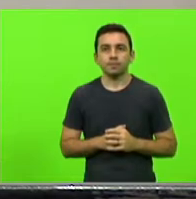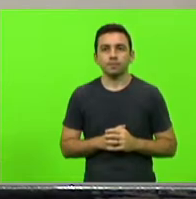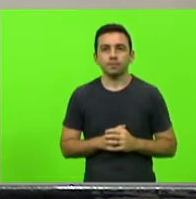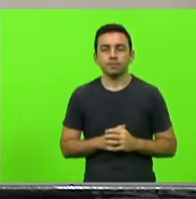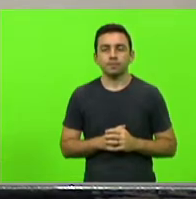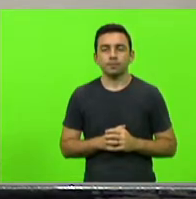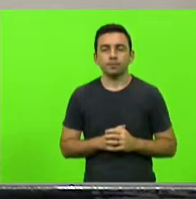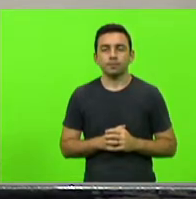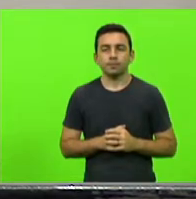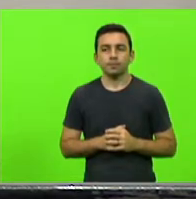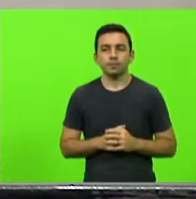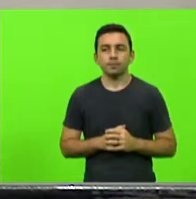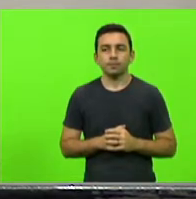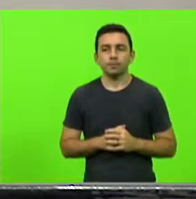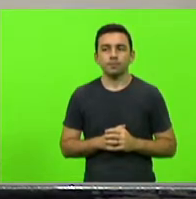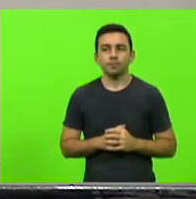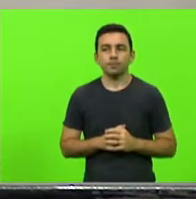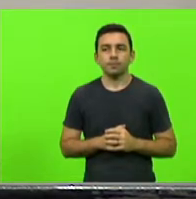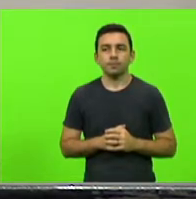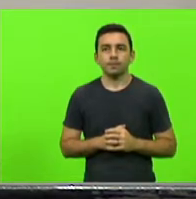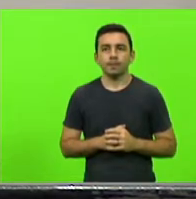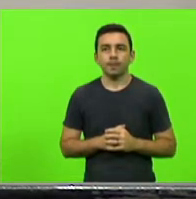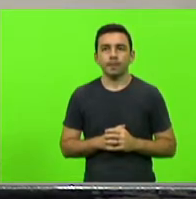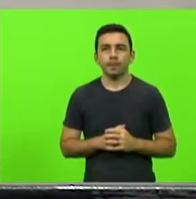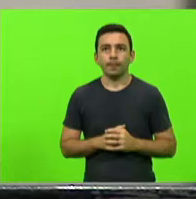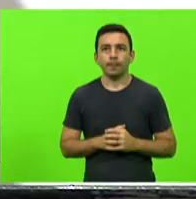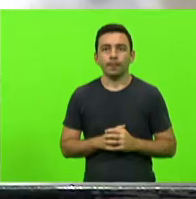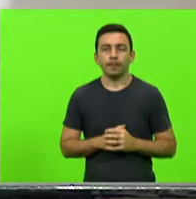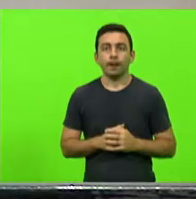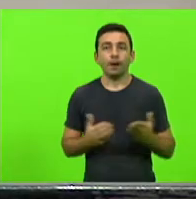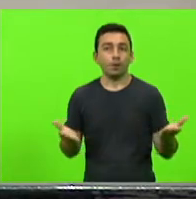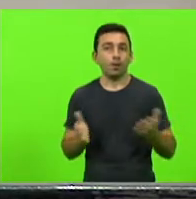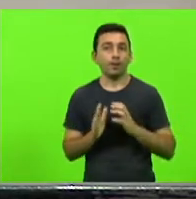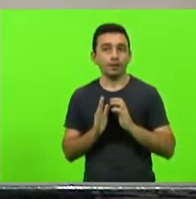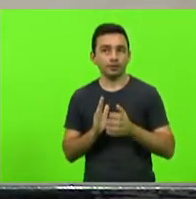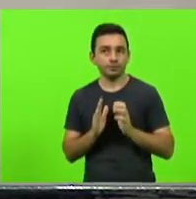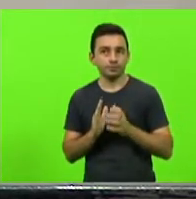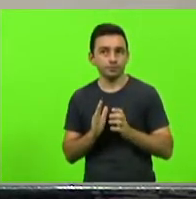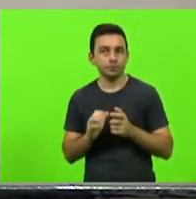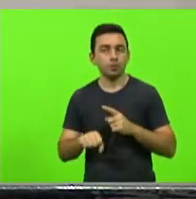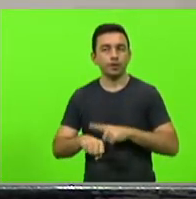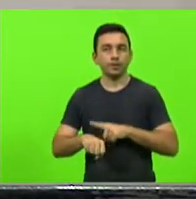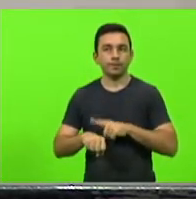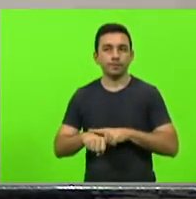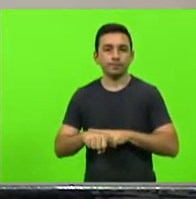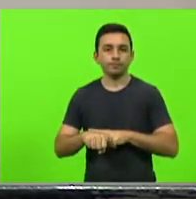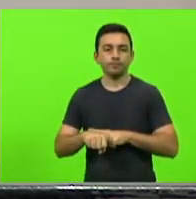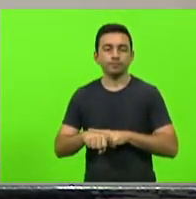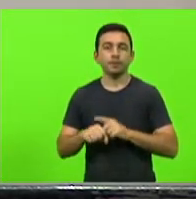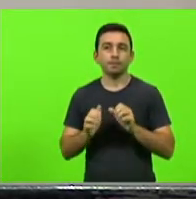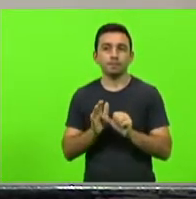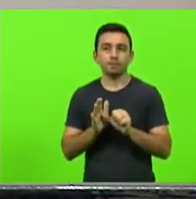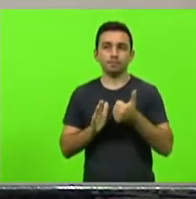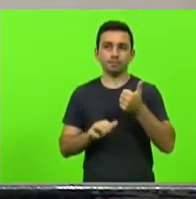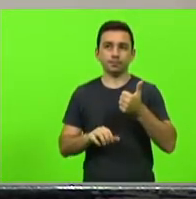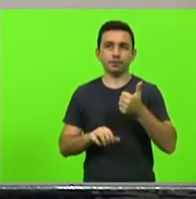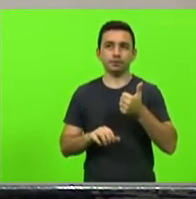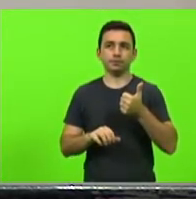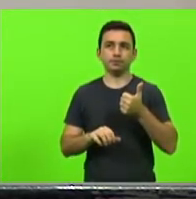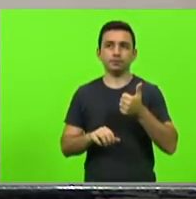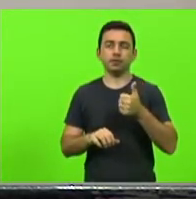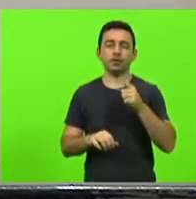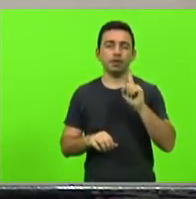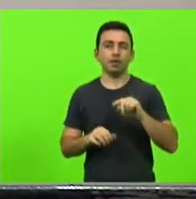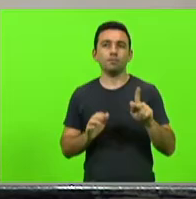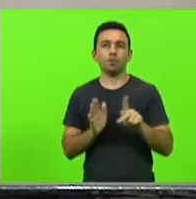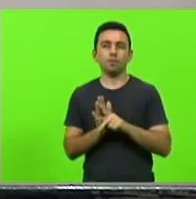passamos ao horário destinado aos partidos políticos o primeiro horário hoje pertence